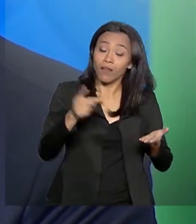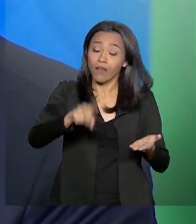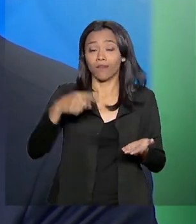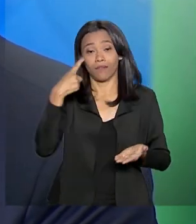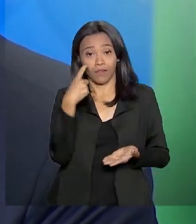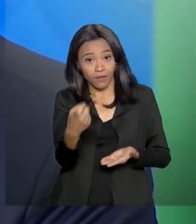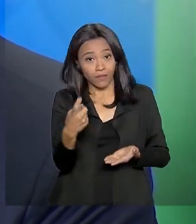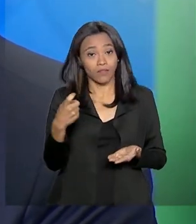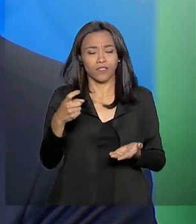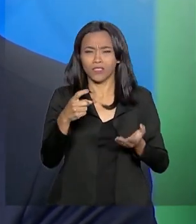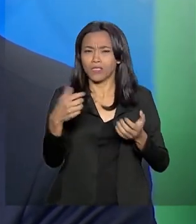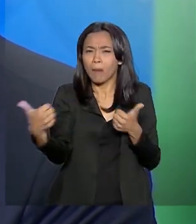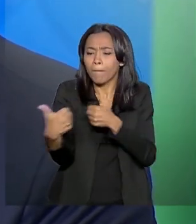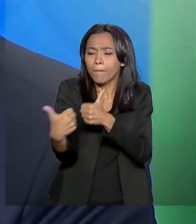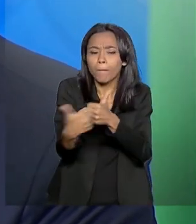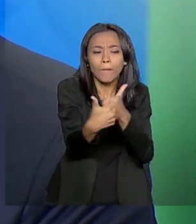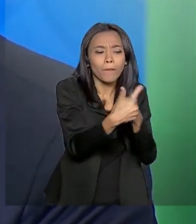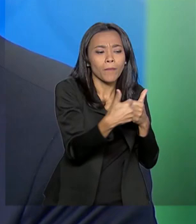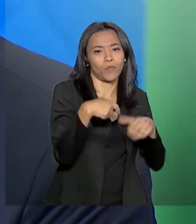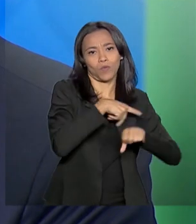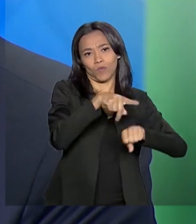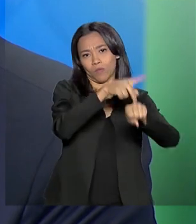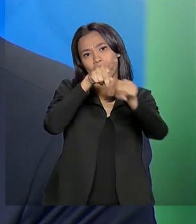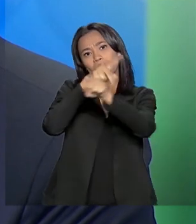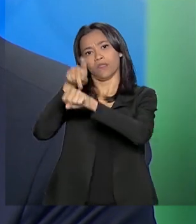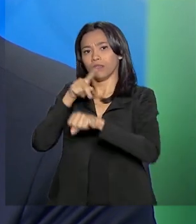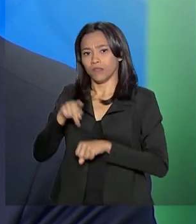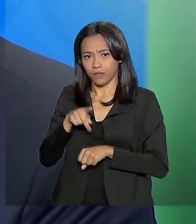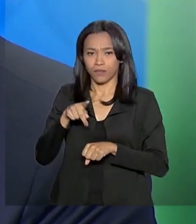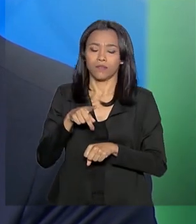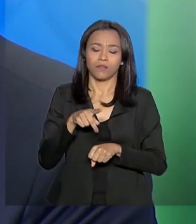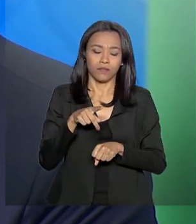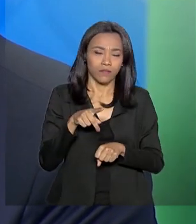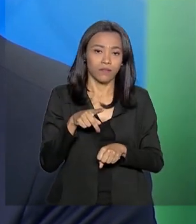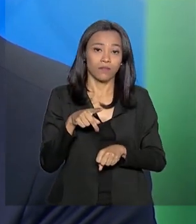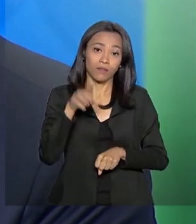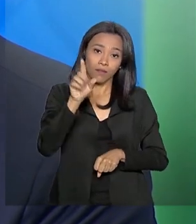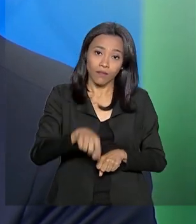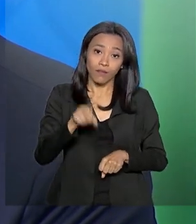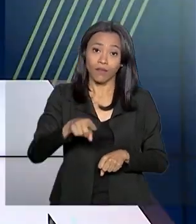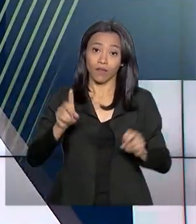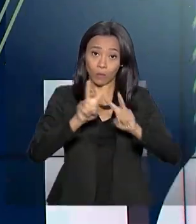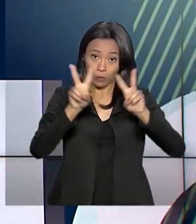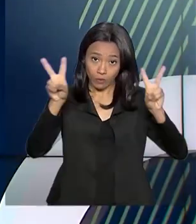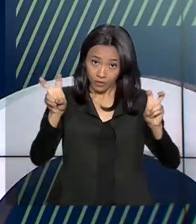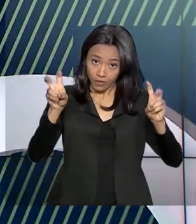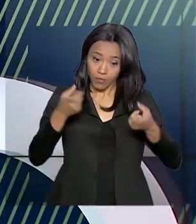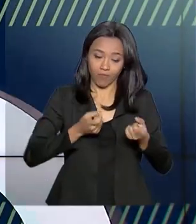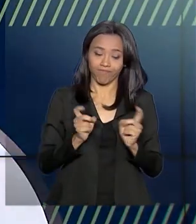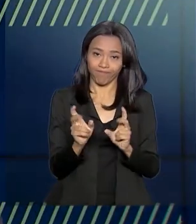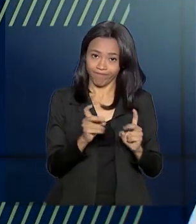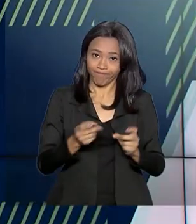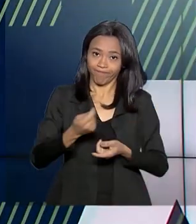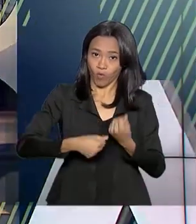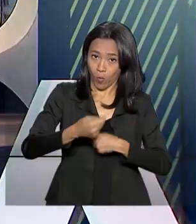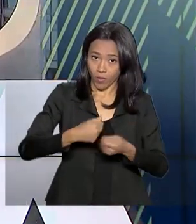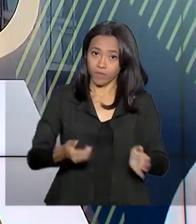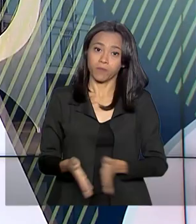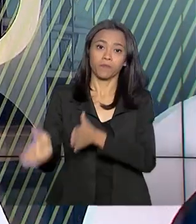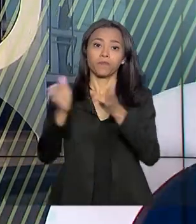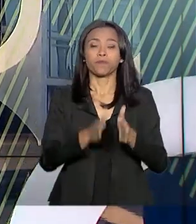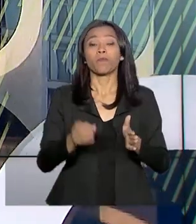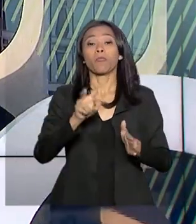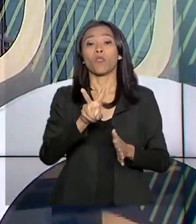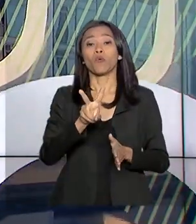de aproximação com o mundo todo, em especial no tocante ao comércio. E o vice-presidente